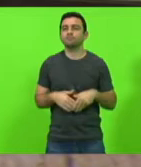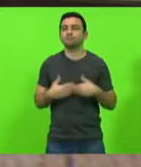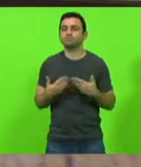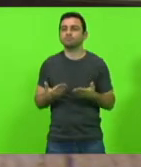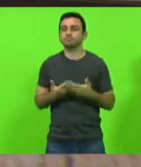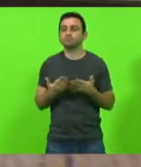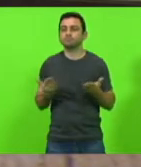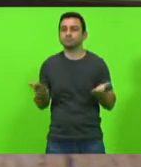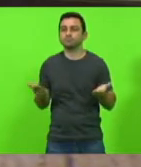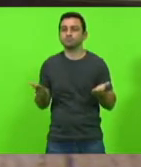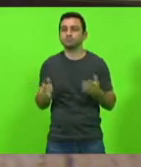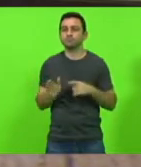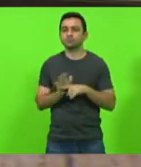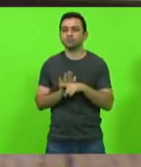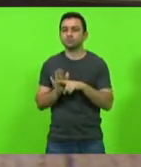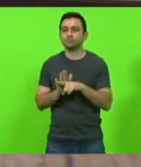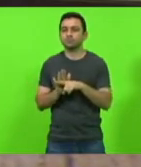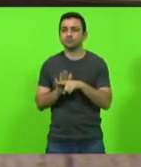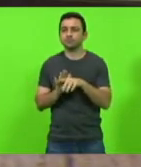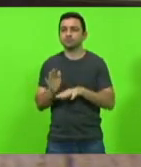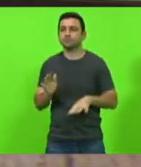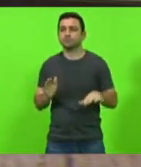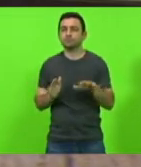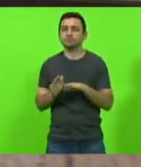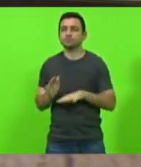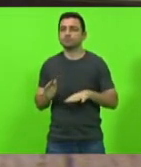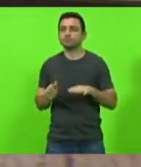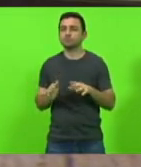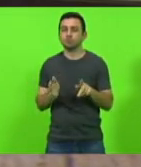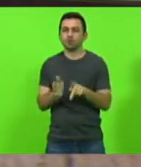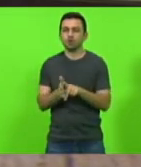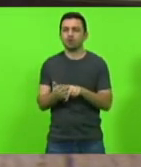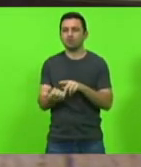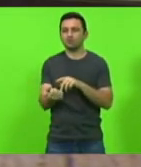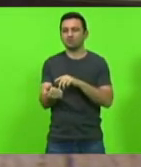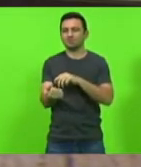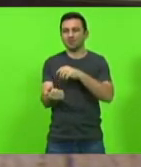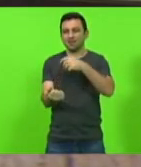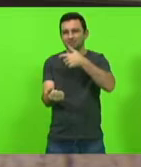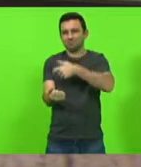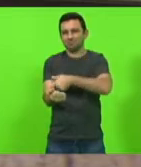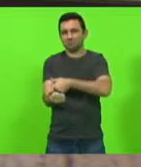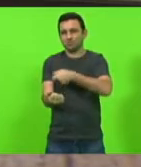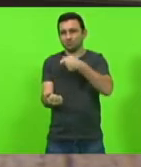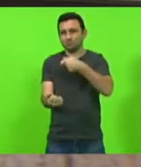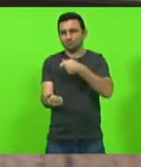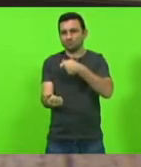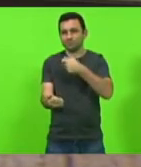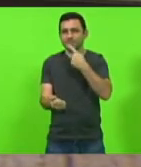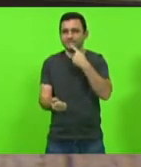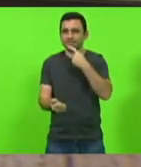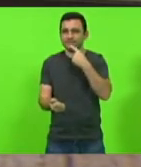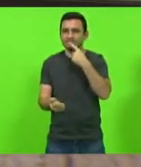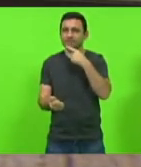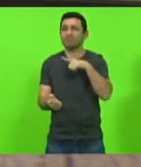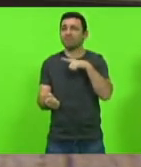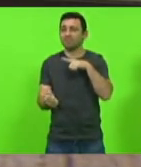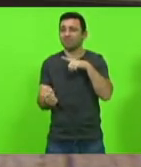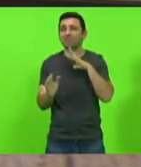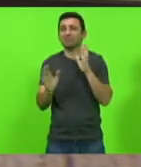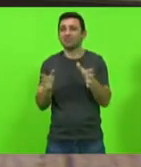os exames de sangue que a pessoa vai em jejum para tirar sangue eles já tem os critérios